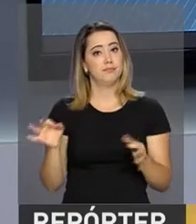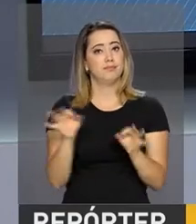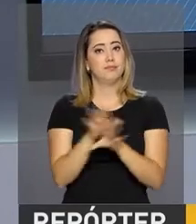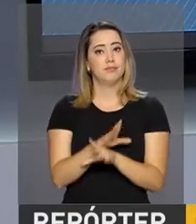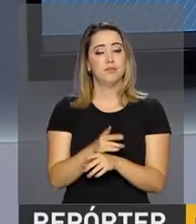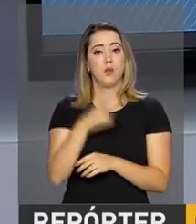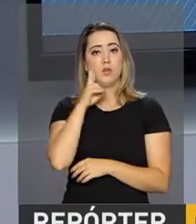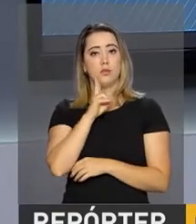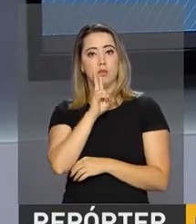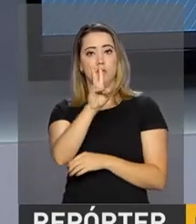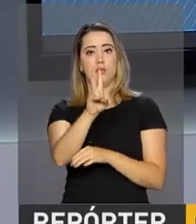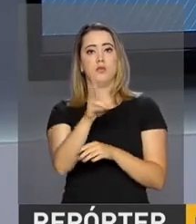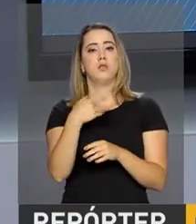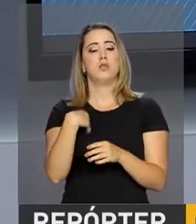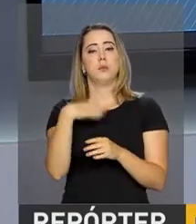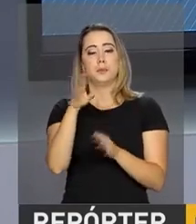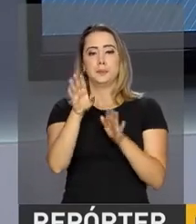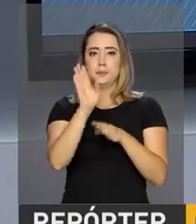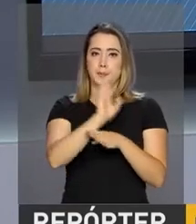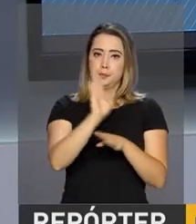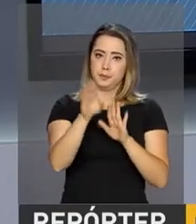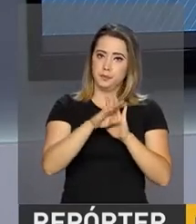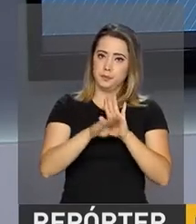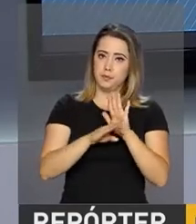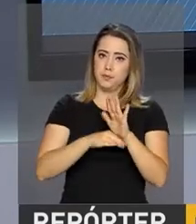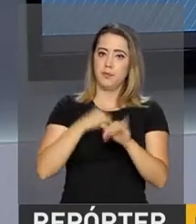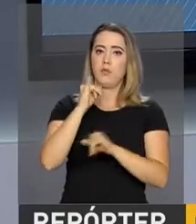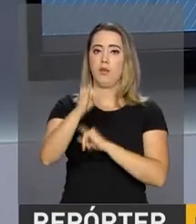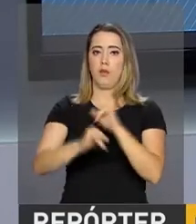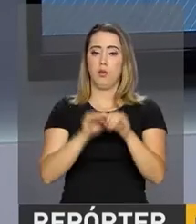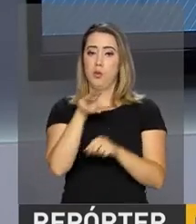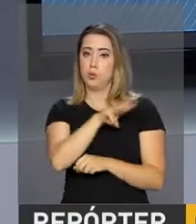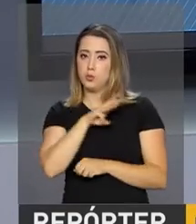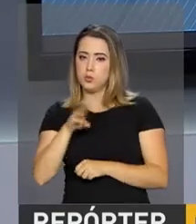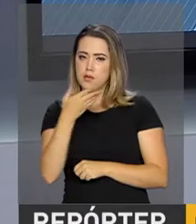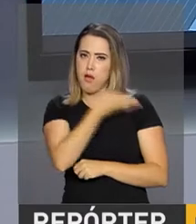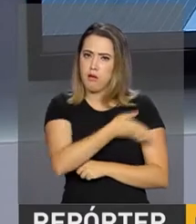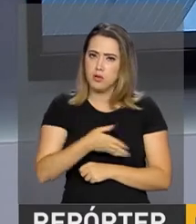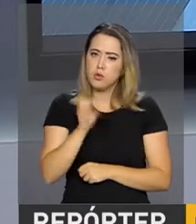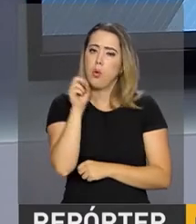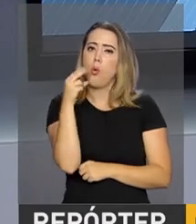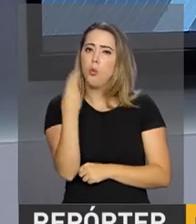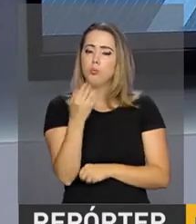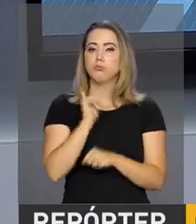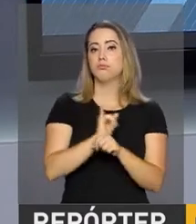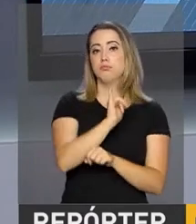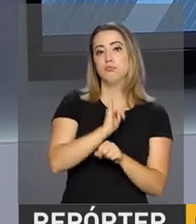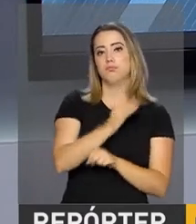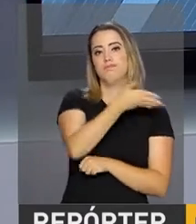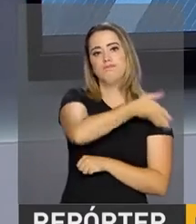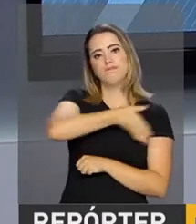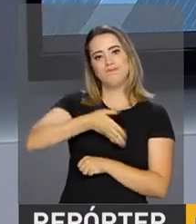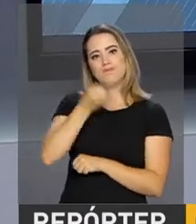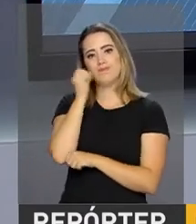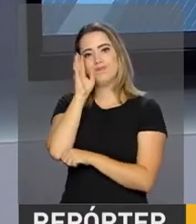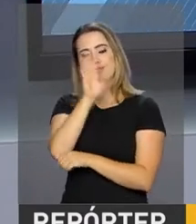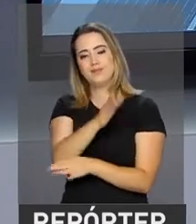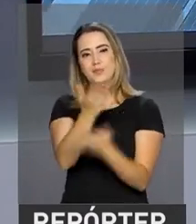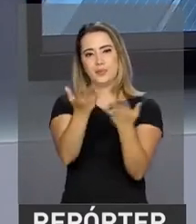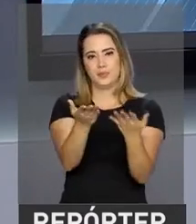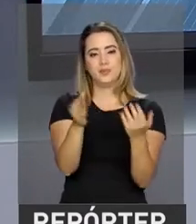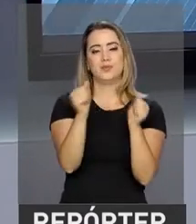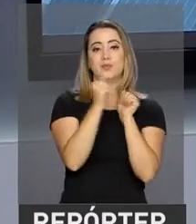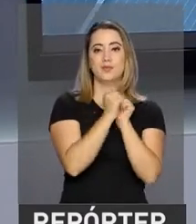por aqui, mas você pode acompanhar a nossa programação pela internet no site da NBR ou em nosso canal no YouTube. Uma ótima tarde para